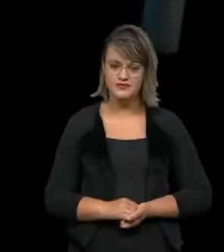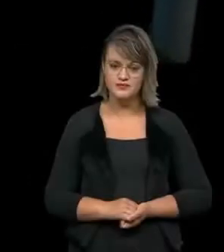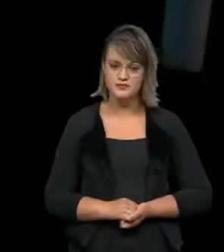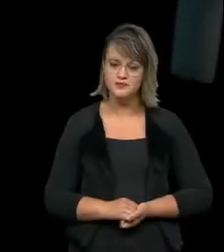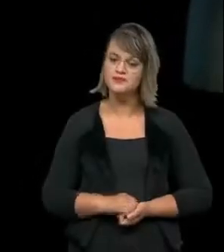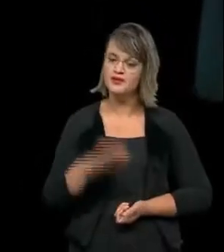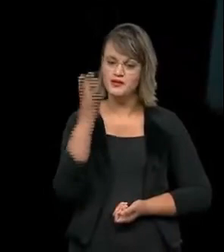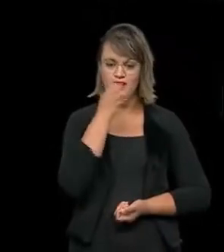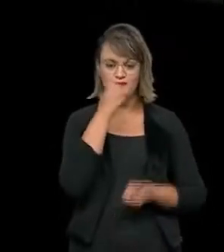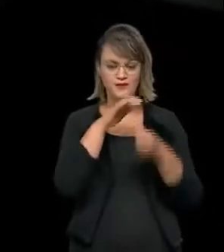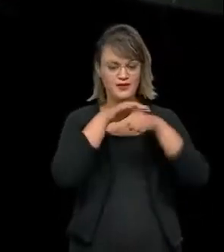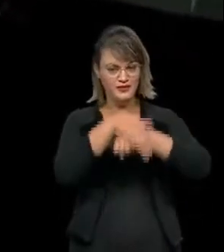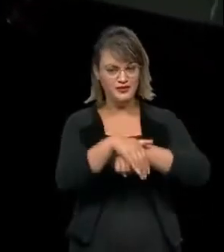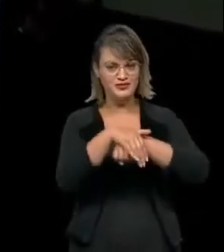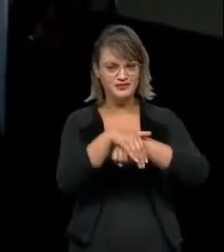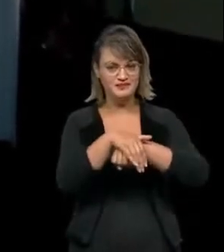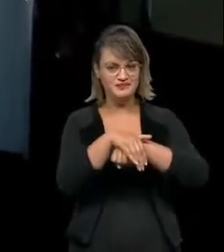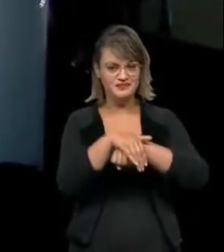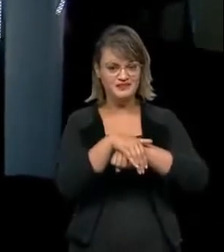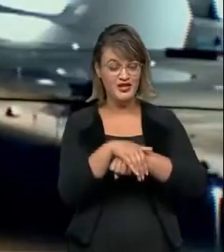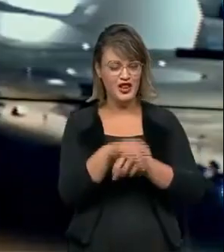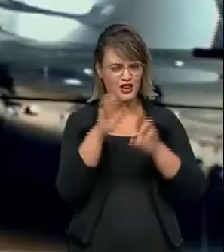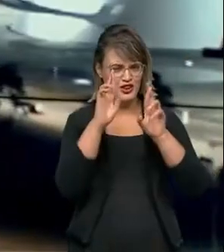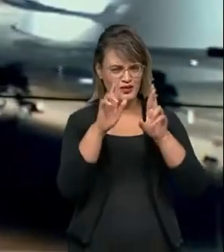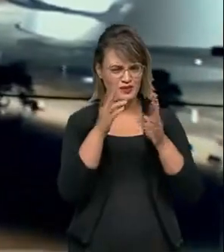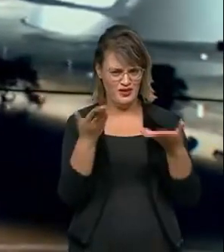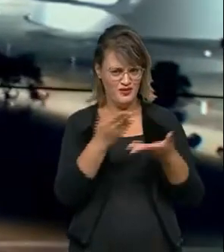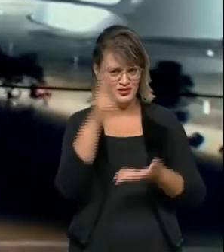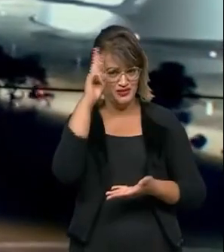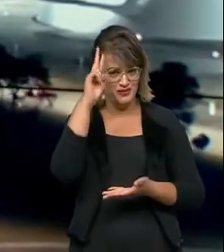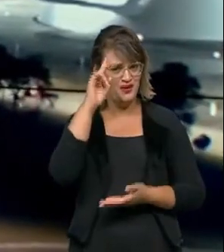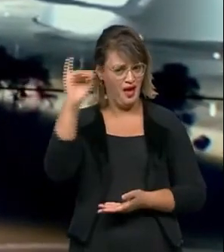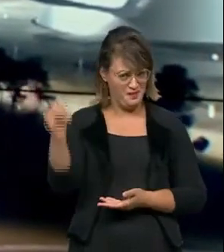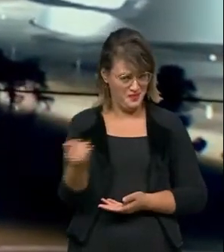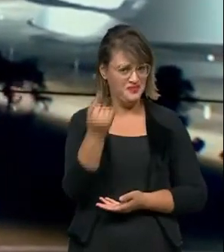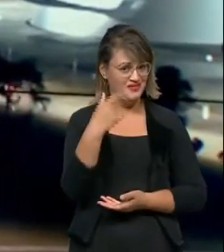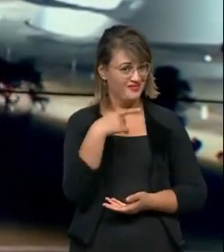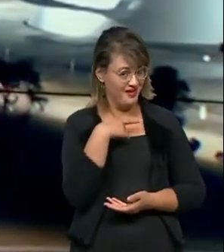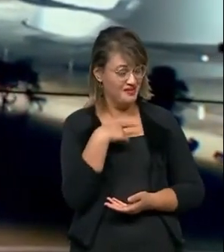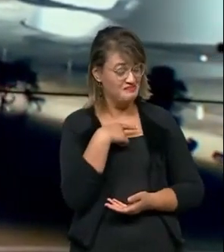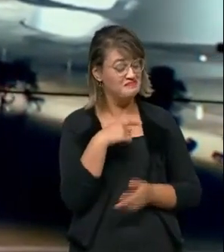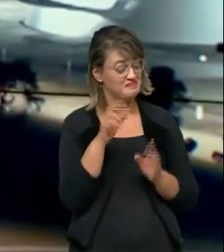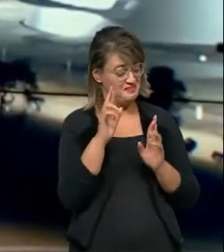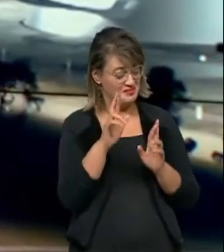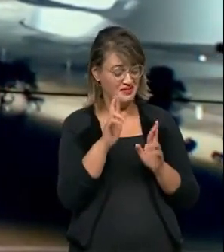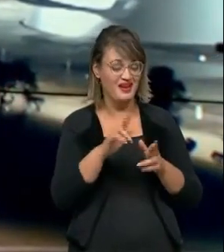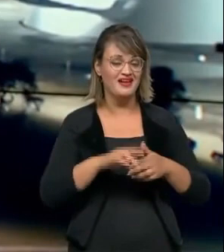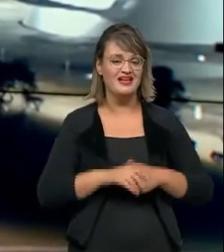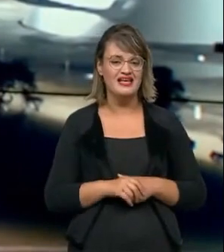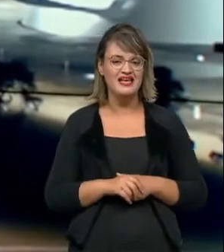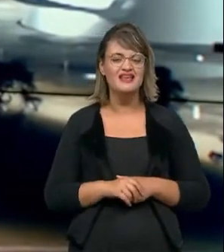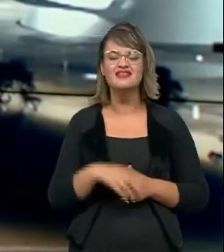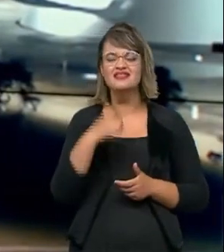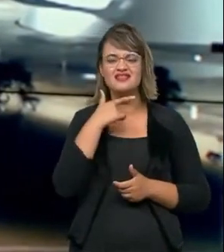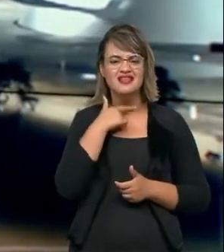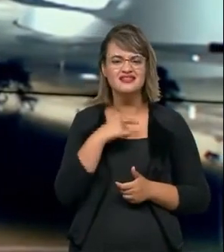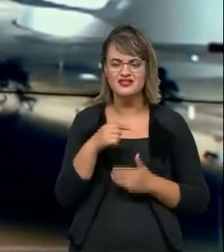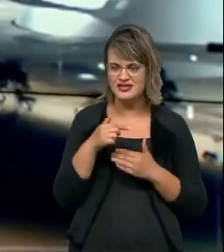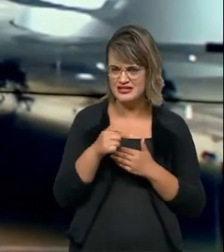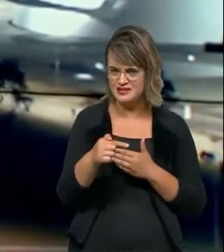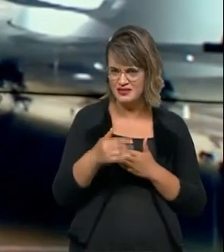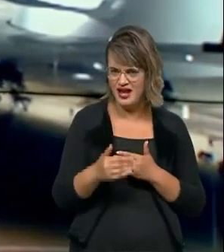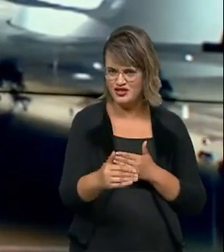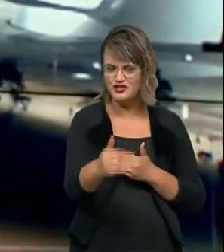Olá, muito boa noite. Eu espero que você tenha aproveitado muito essa sua segunda-feira e sempre desejo que o